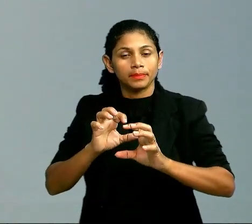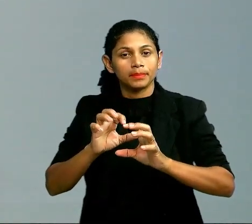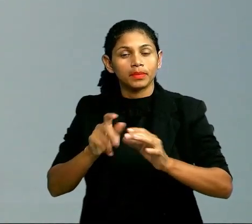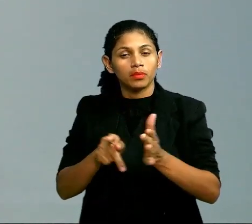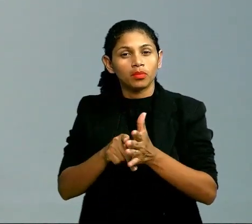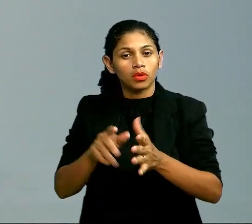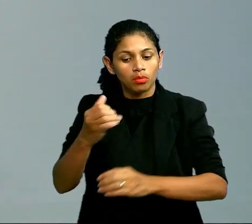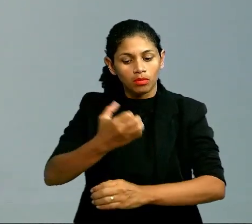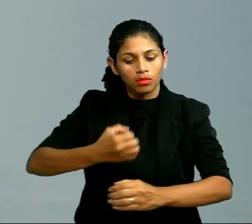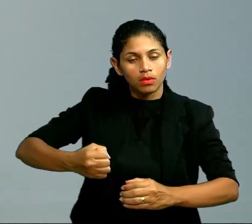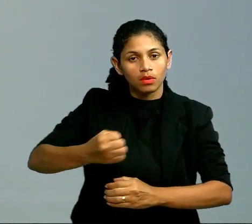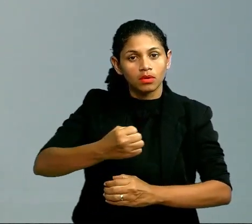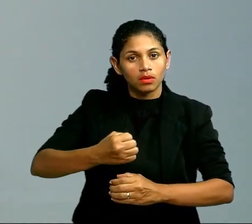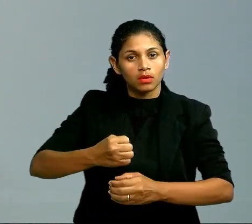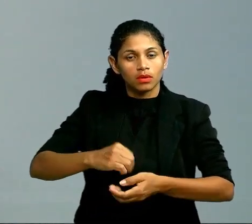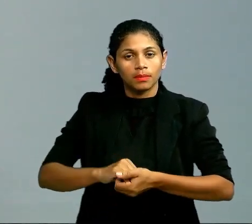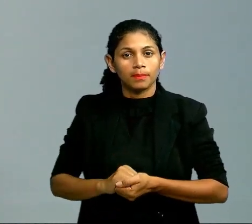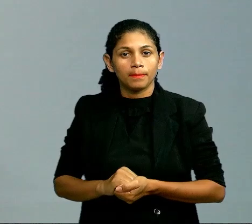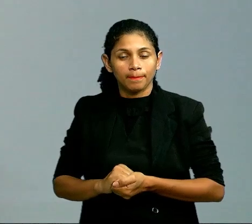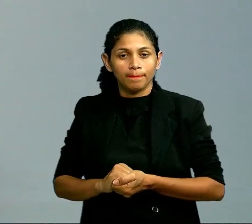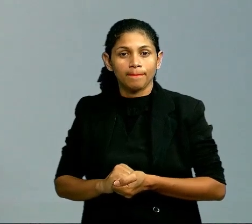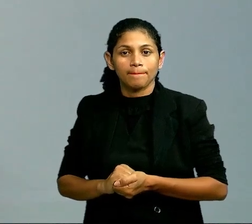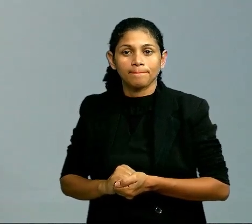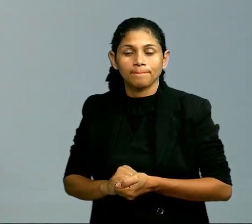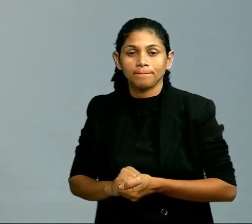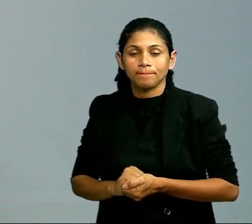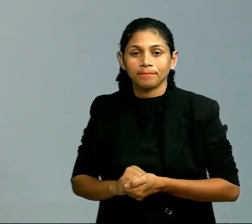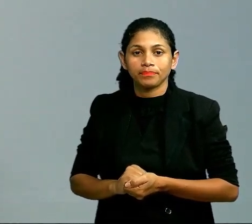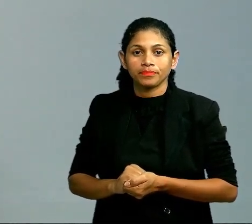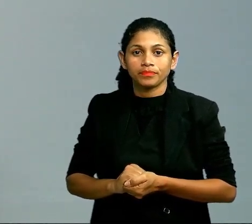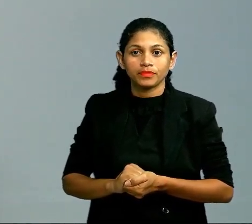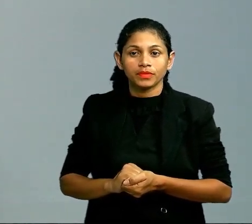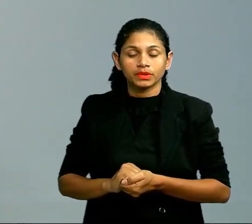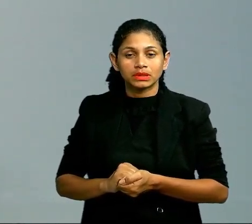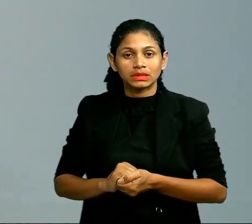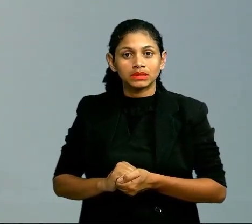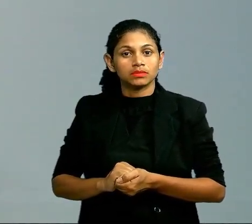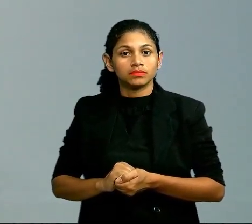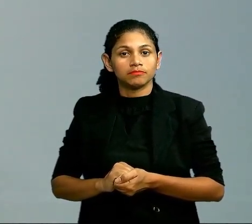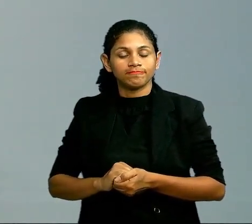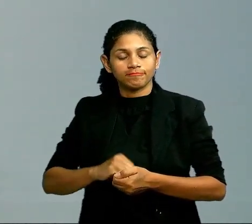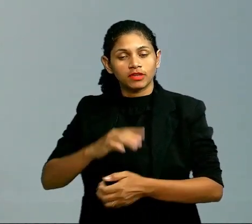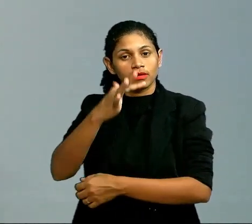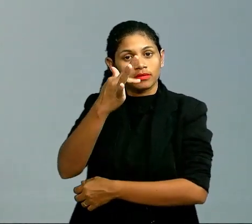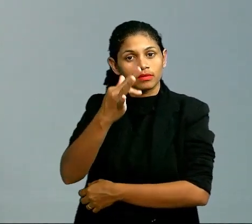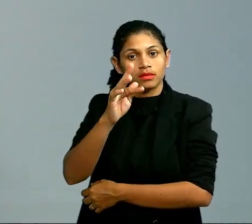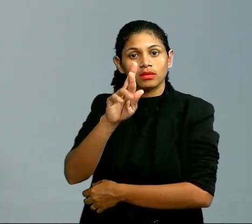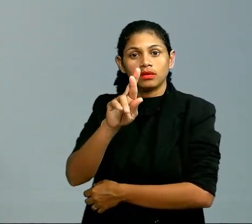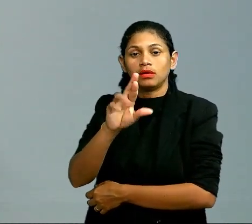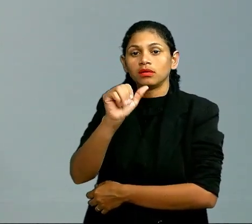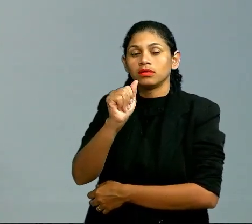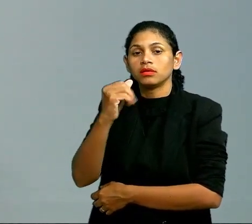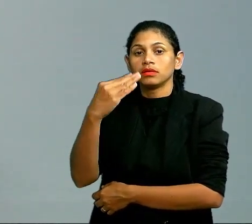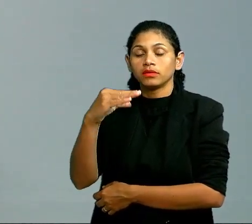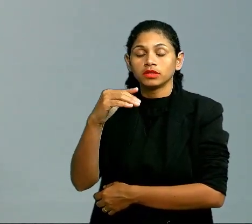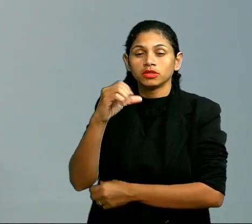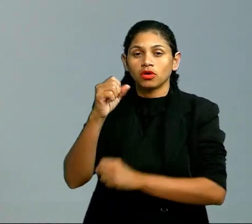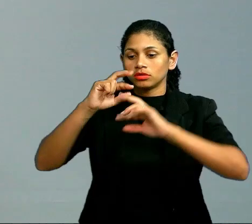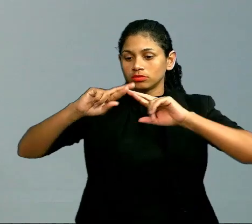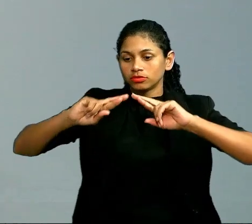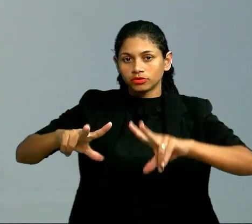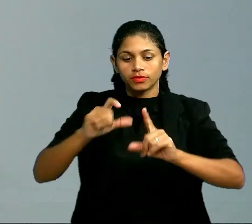e os resíduos sólidos, que parafina, asfalto, pinche, eles vão sair por fracionamento. Fracionamento é a diferença de temperatura